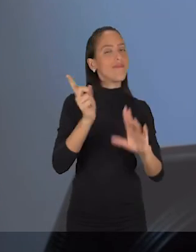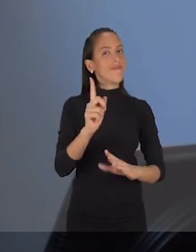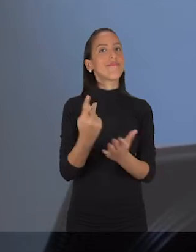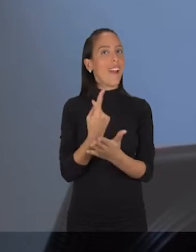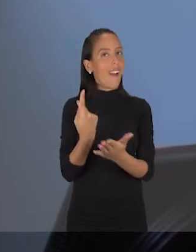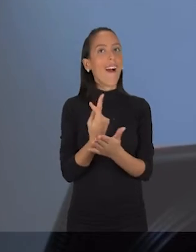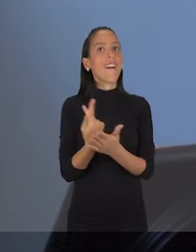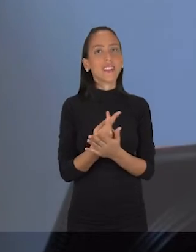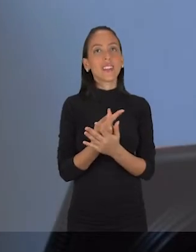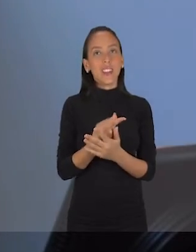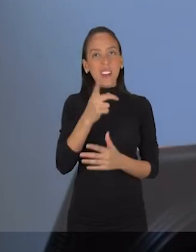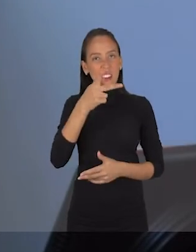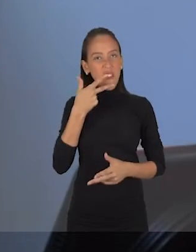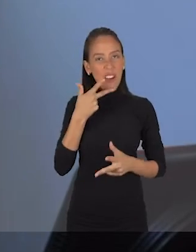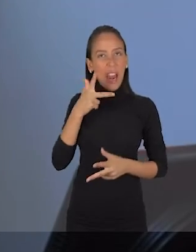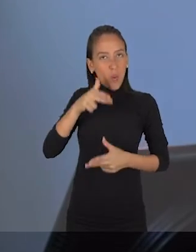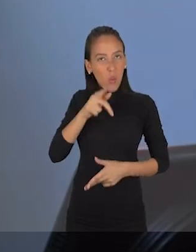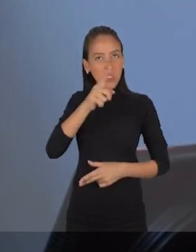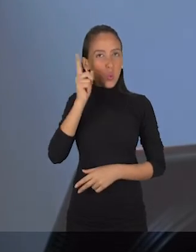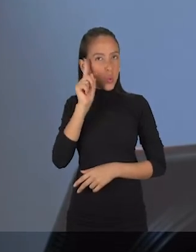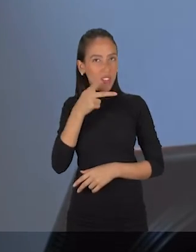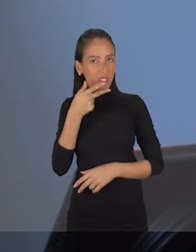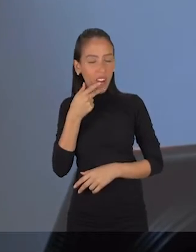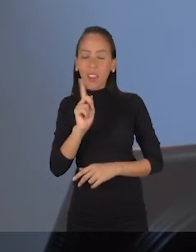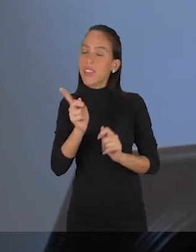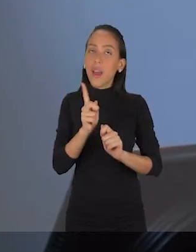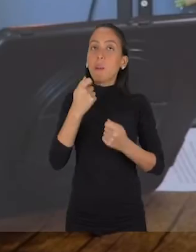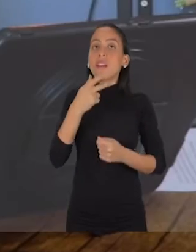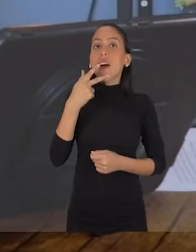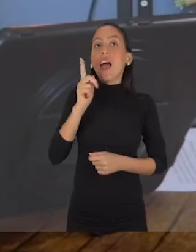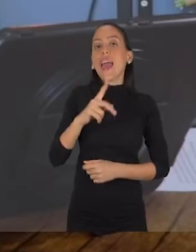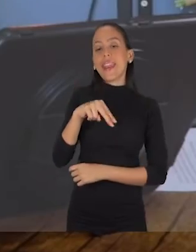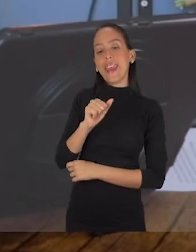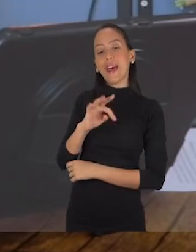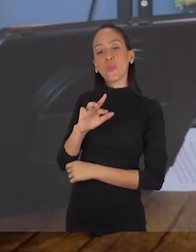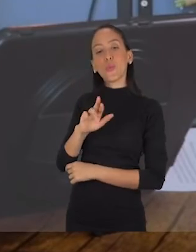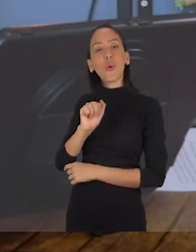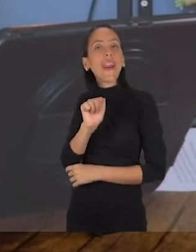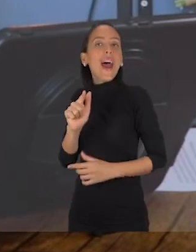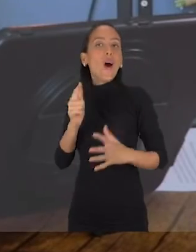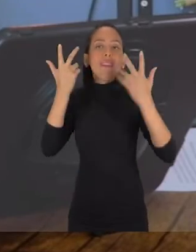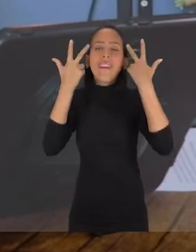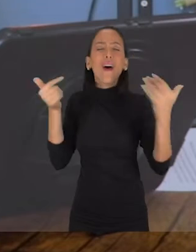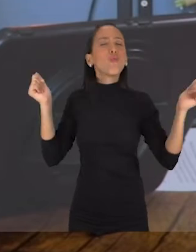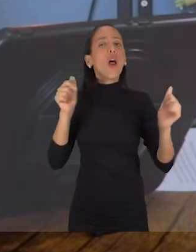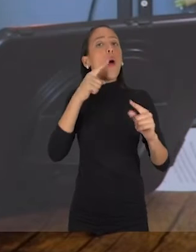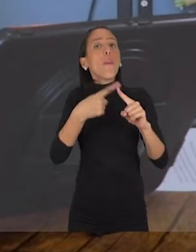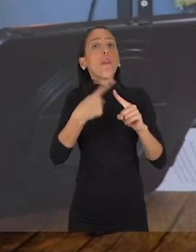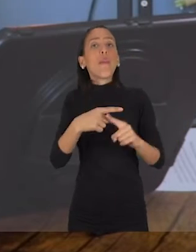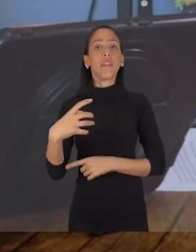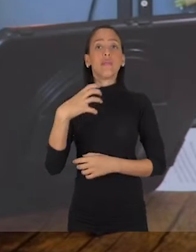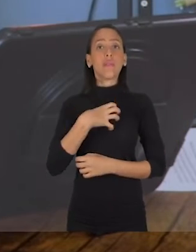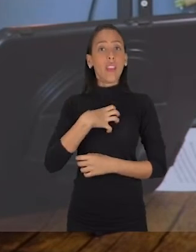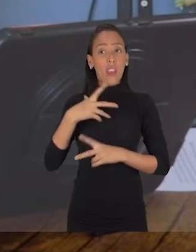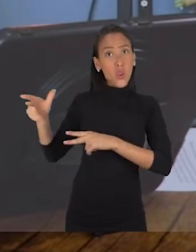Tá errado também. Você não tem que falar como você fala normalmente, você tem que falar com naturalidade. Por quê? Porque a gente fala de um jeito com cada pessoa na nossa vida.